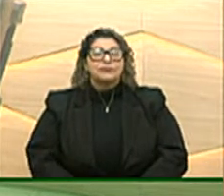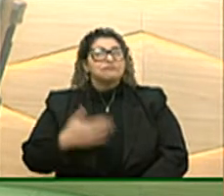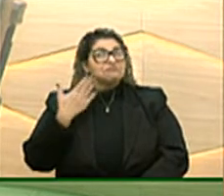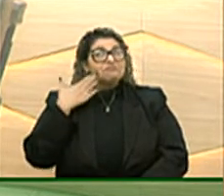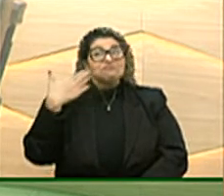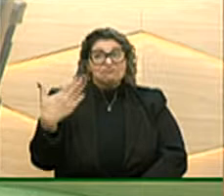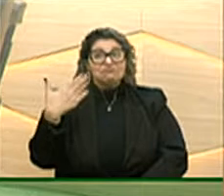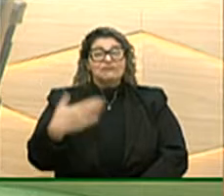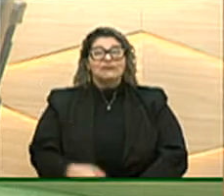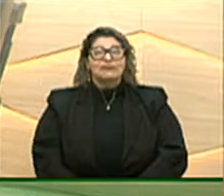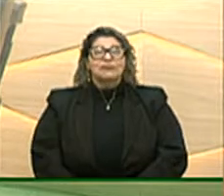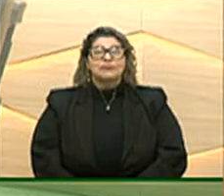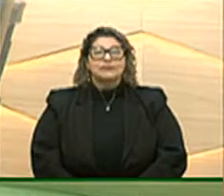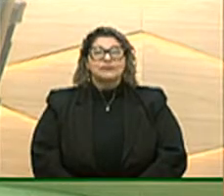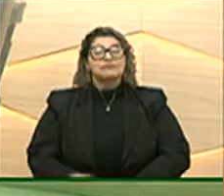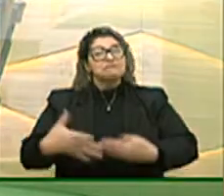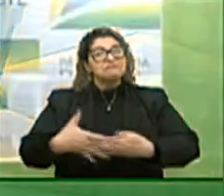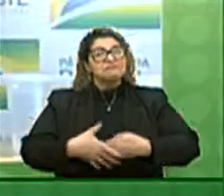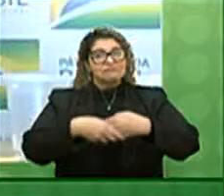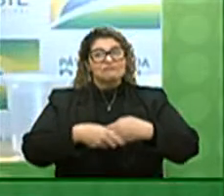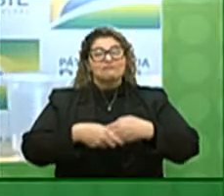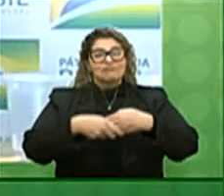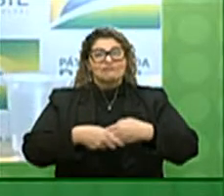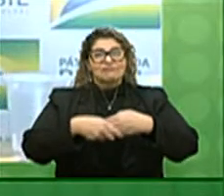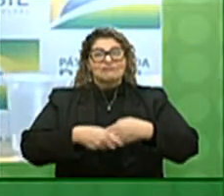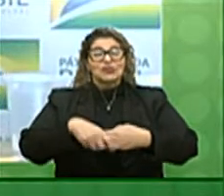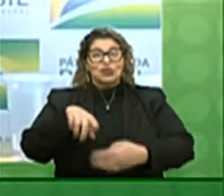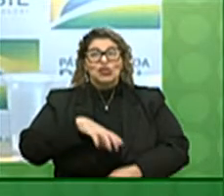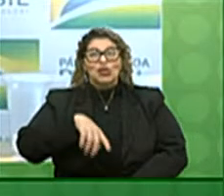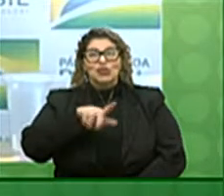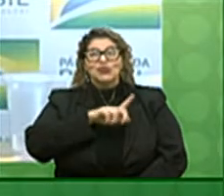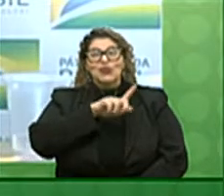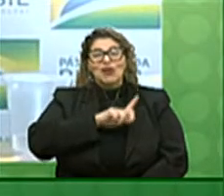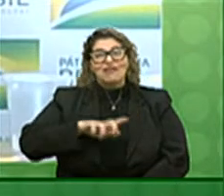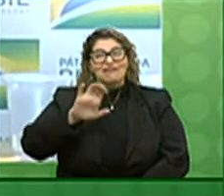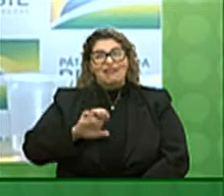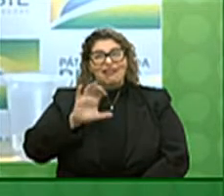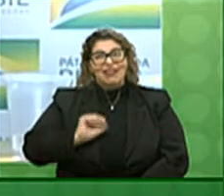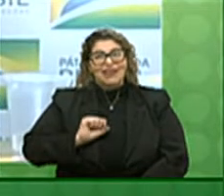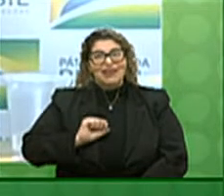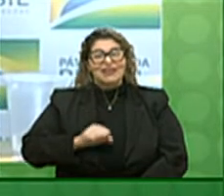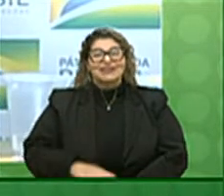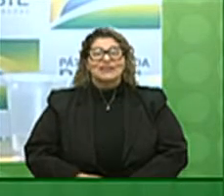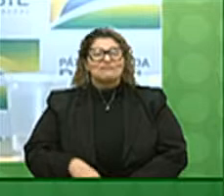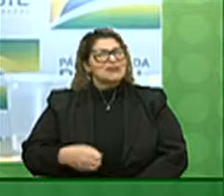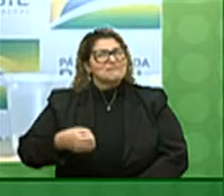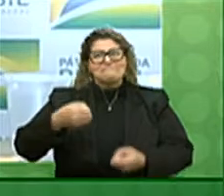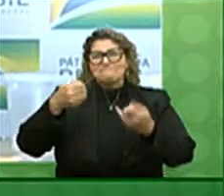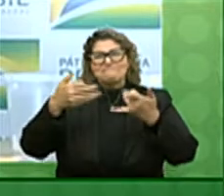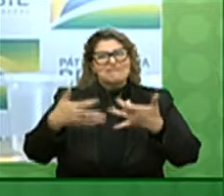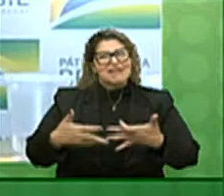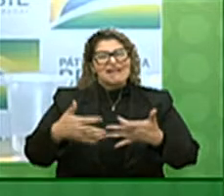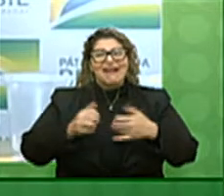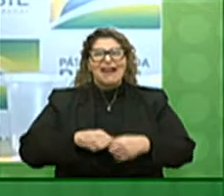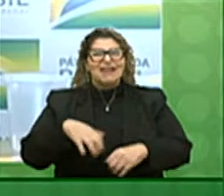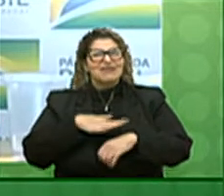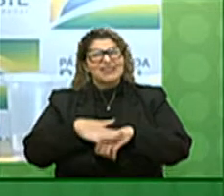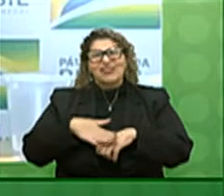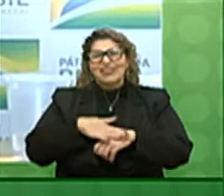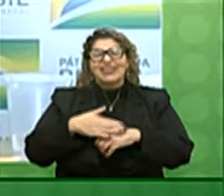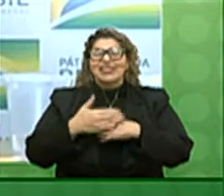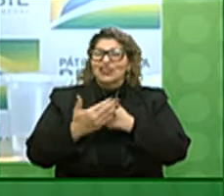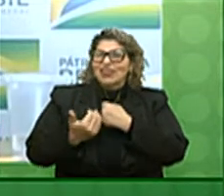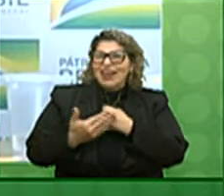Obrigado. Meus cumprimentos ao nosso governador, Eduardo Leite. Obrigado pelas palavras gentis e amigas.